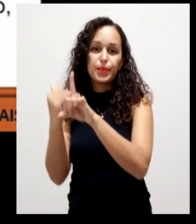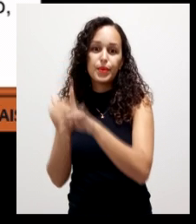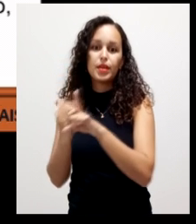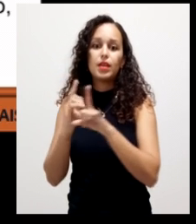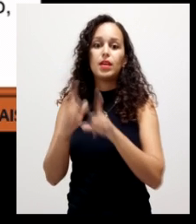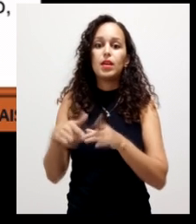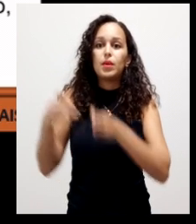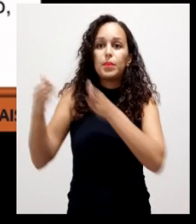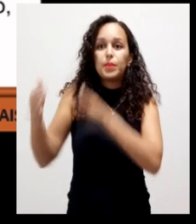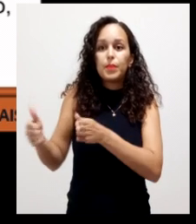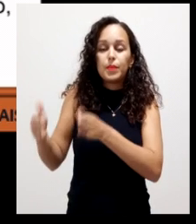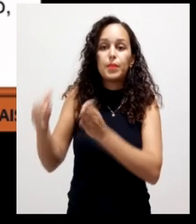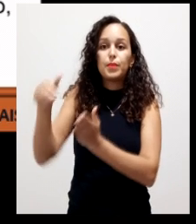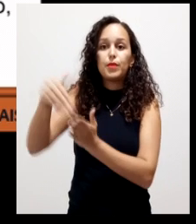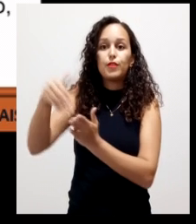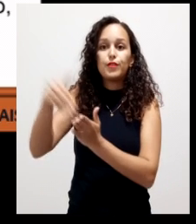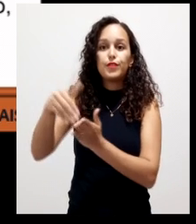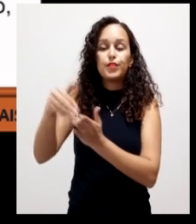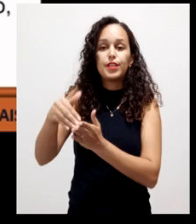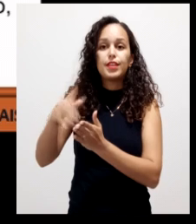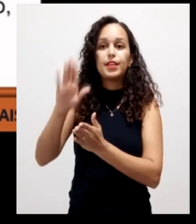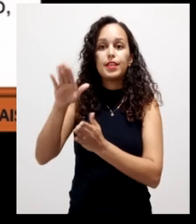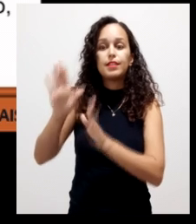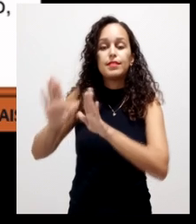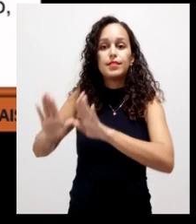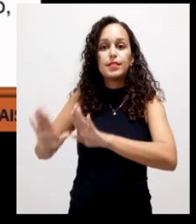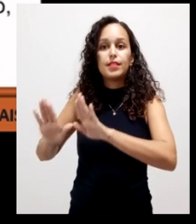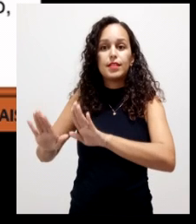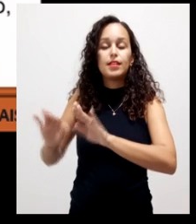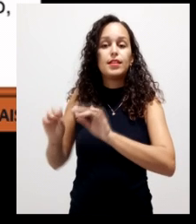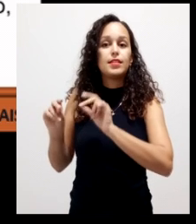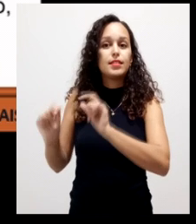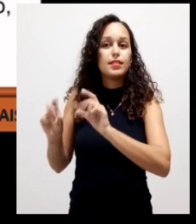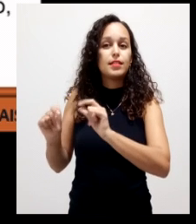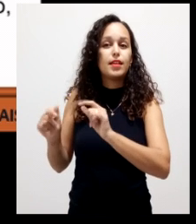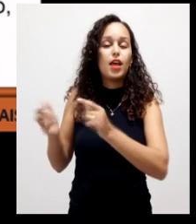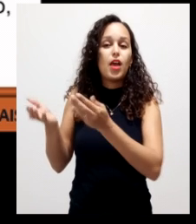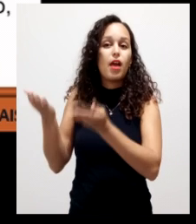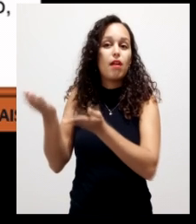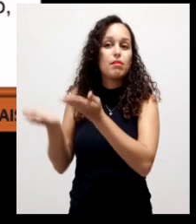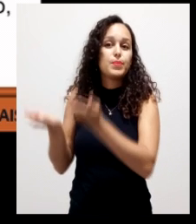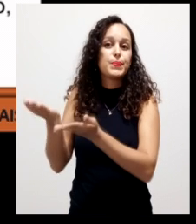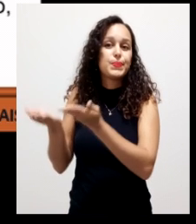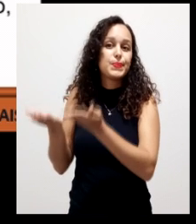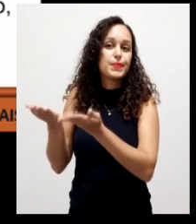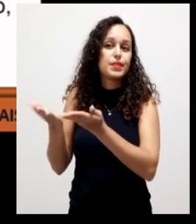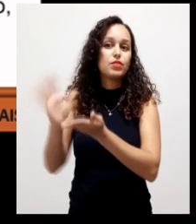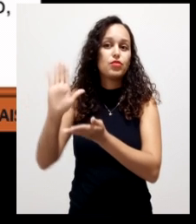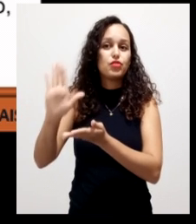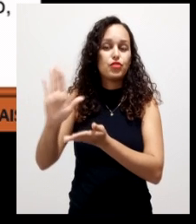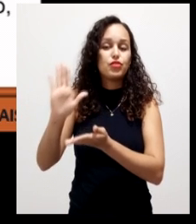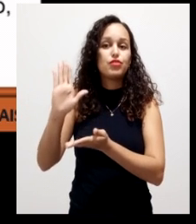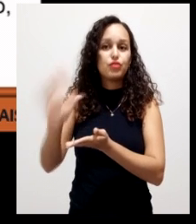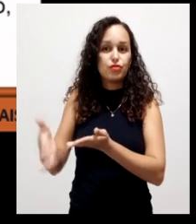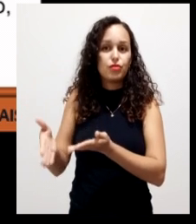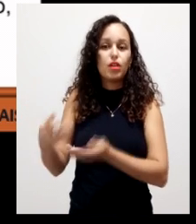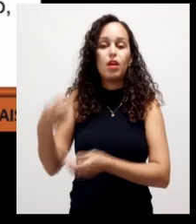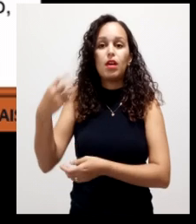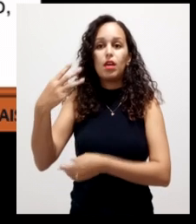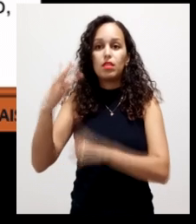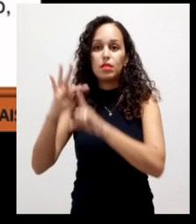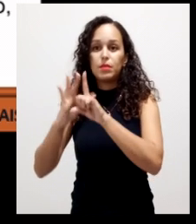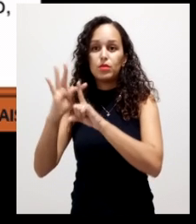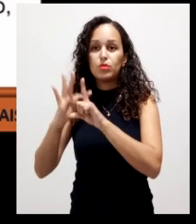depois a fase de maturação que é aí quando esse material está estabilizado ele vai ter uma temperatura em torno de 30 graus